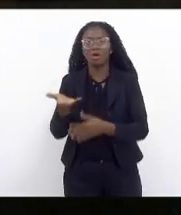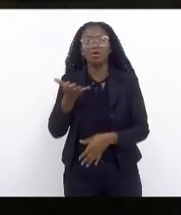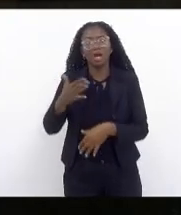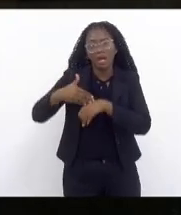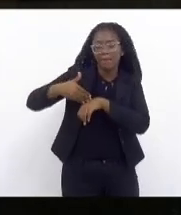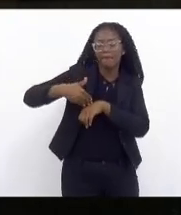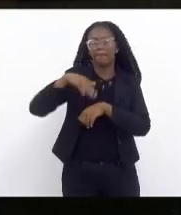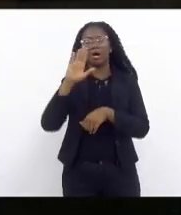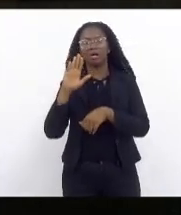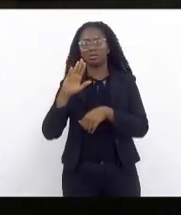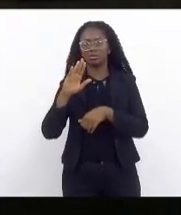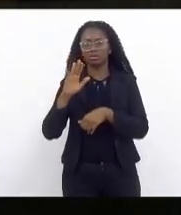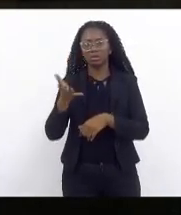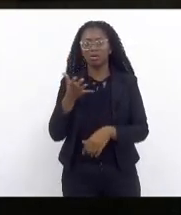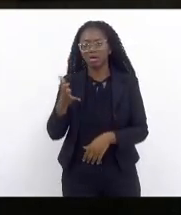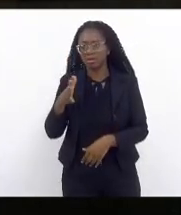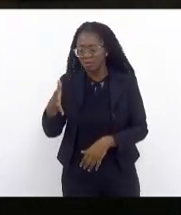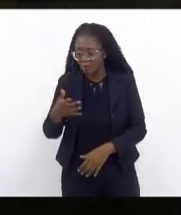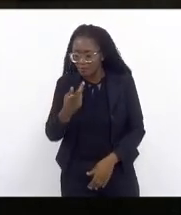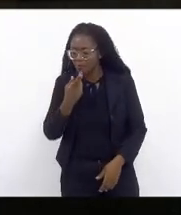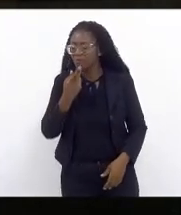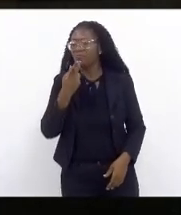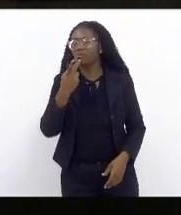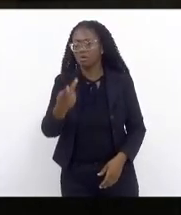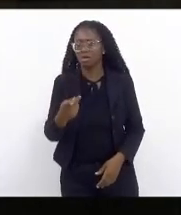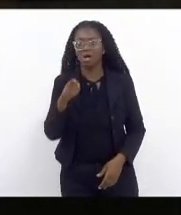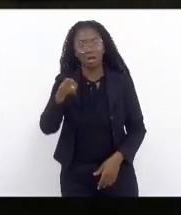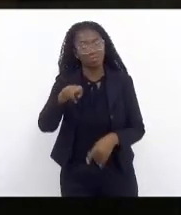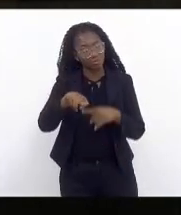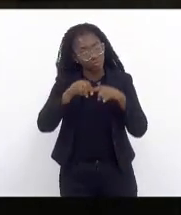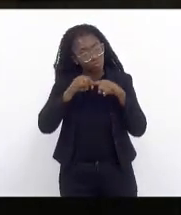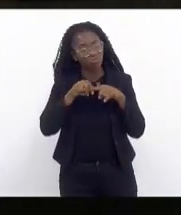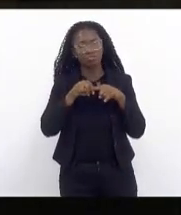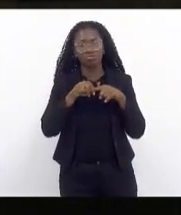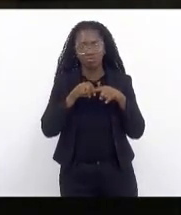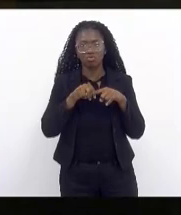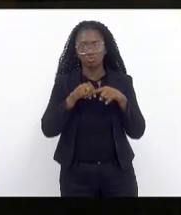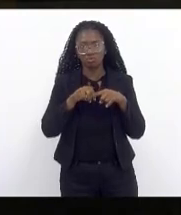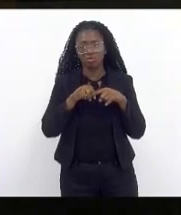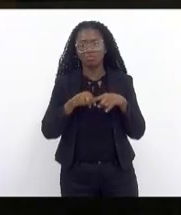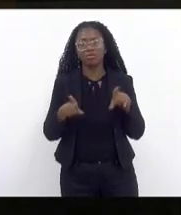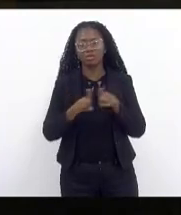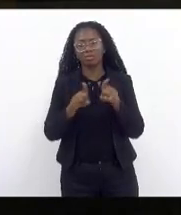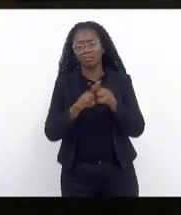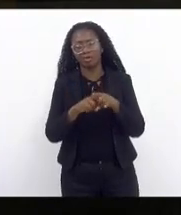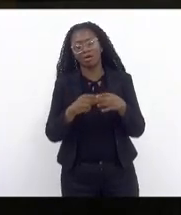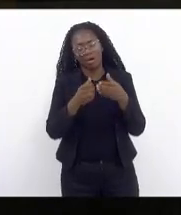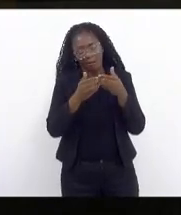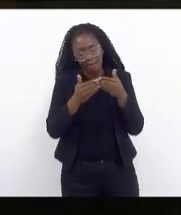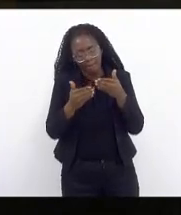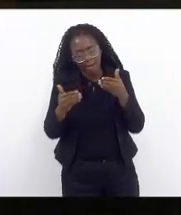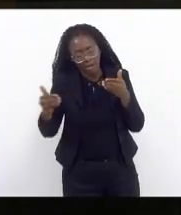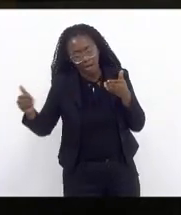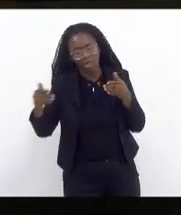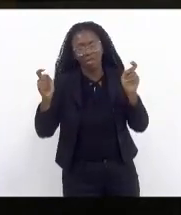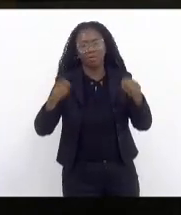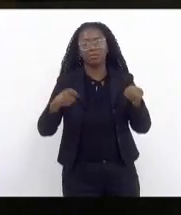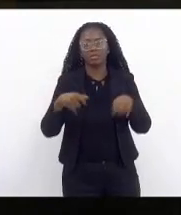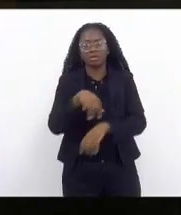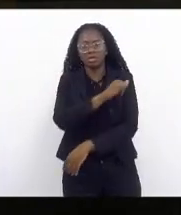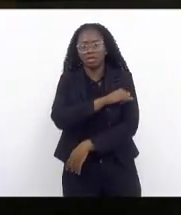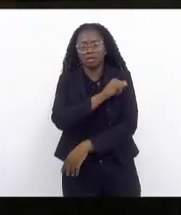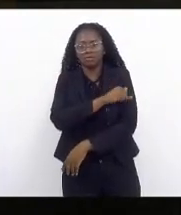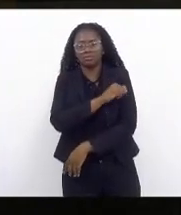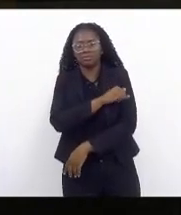eu quero tomar essas palavras e dizer é por essa razão e uma vez ampliando a capacidade do Rio de Janeiro de